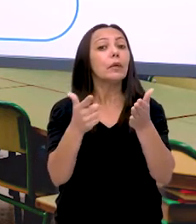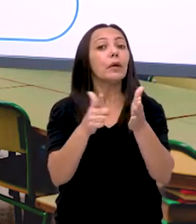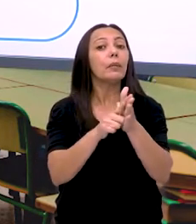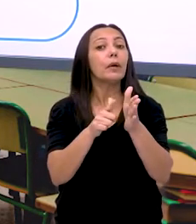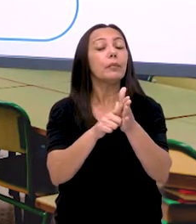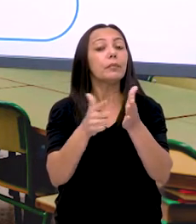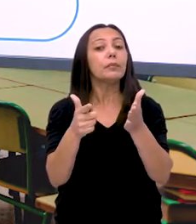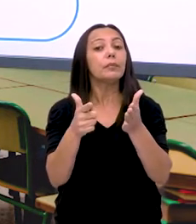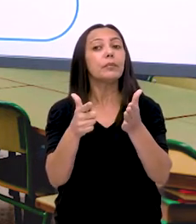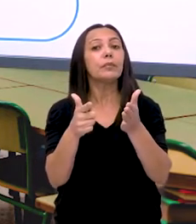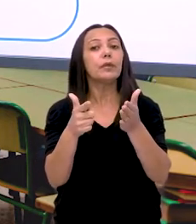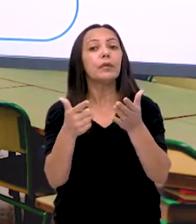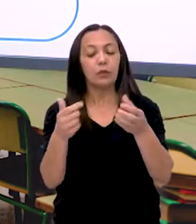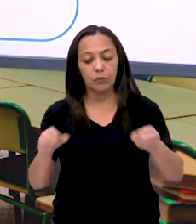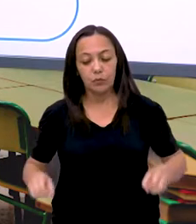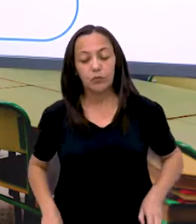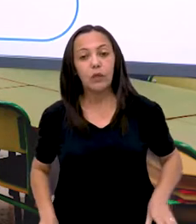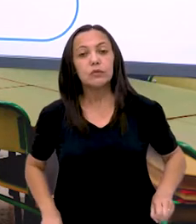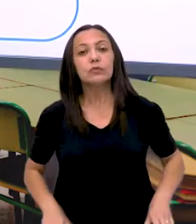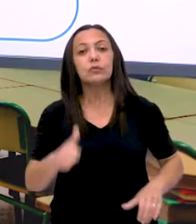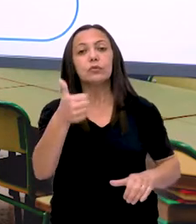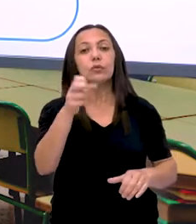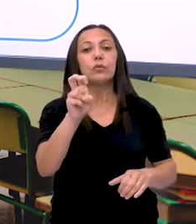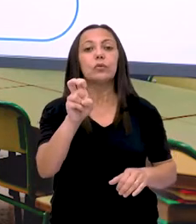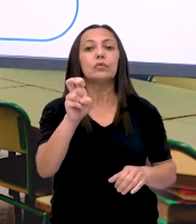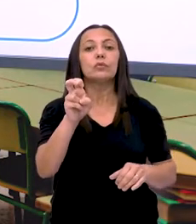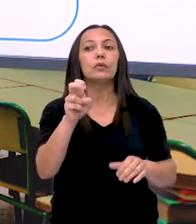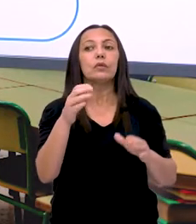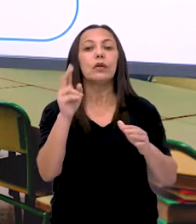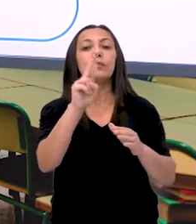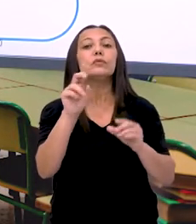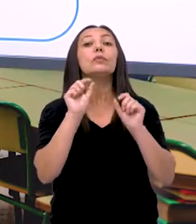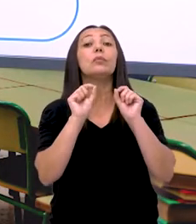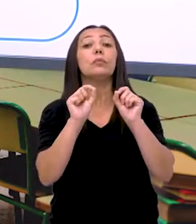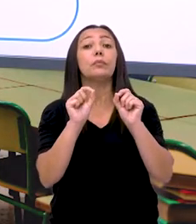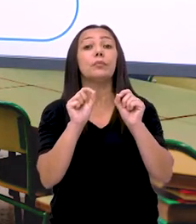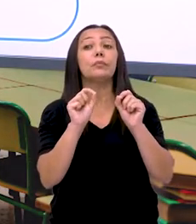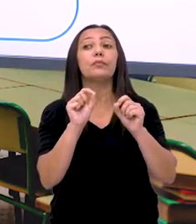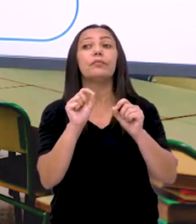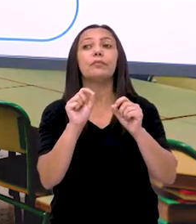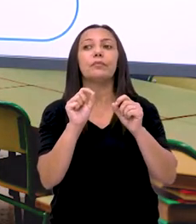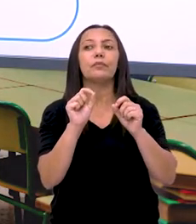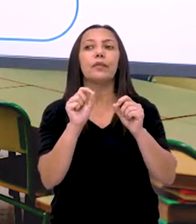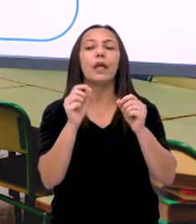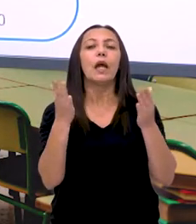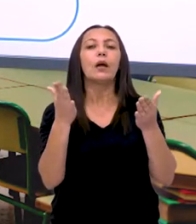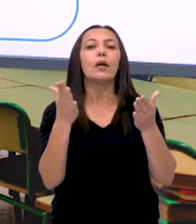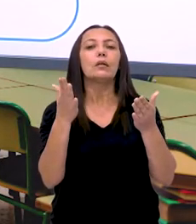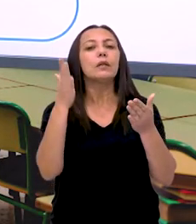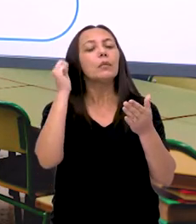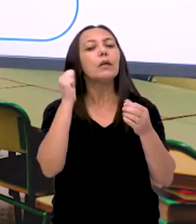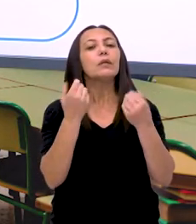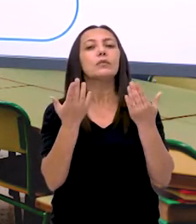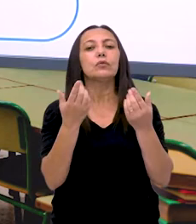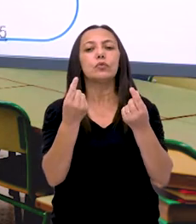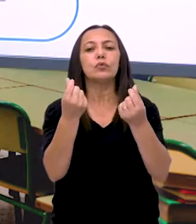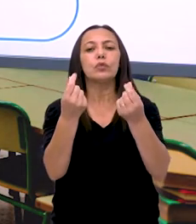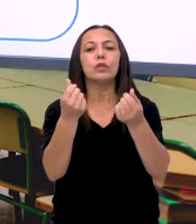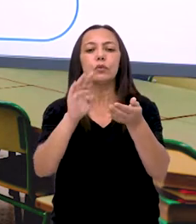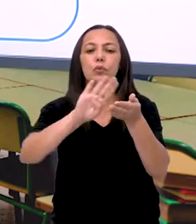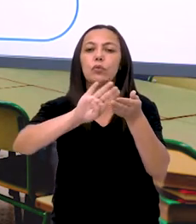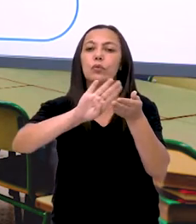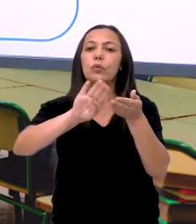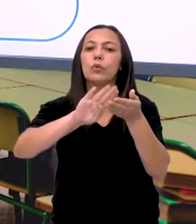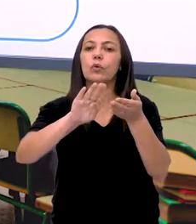paguei com a nota de 20. Gastei 15. Continho de quê que nós vamos fazer? Vamos descobrir quanto será o